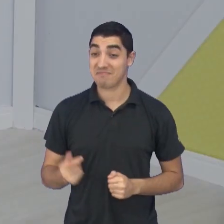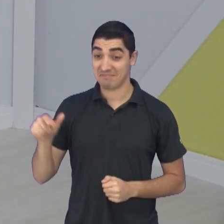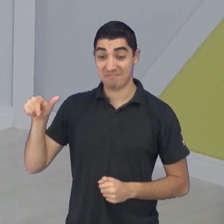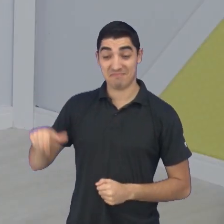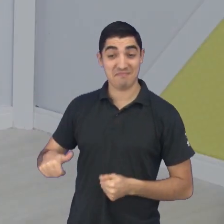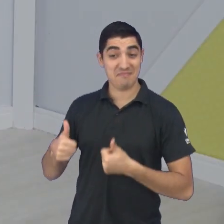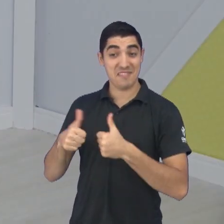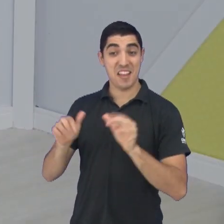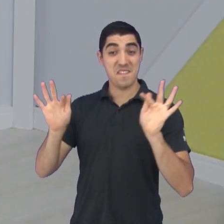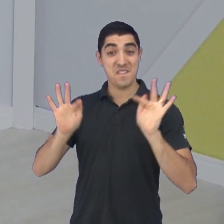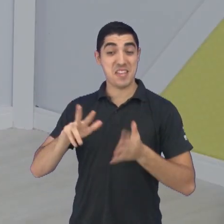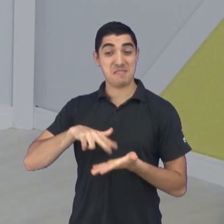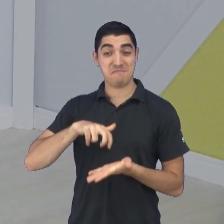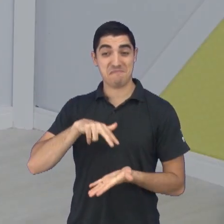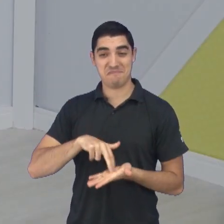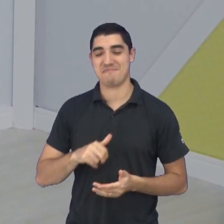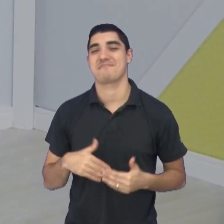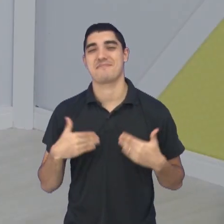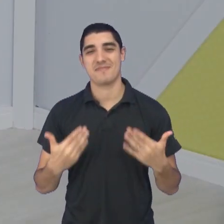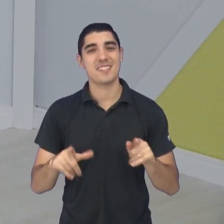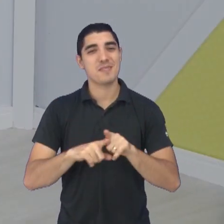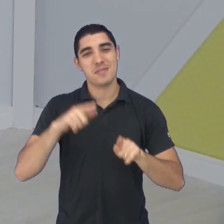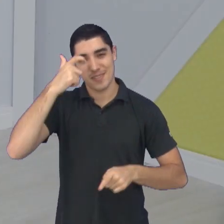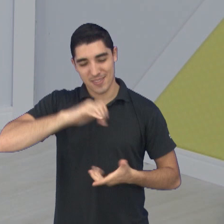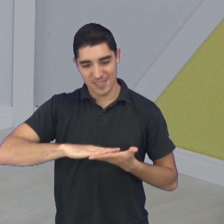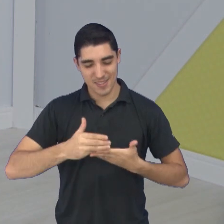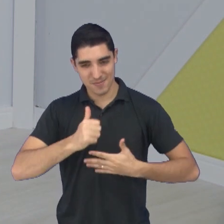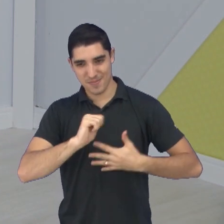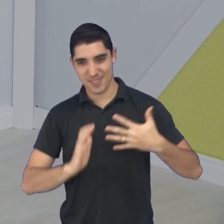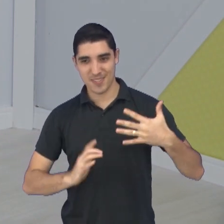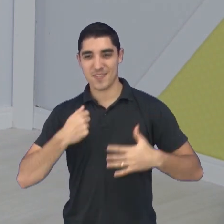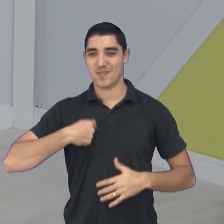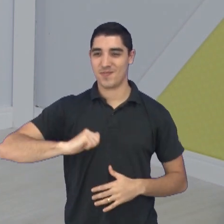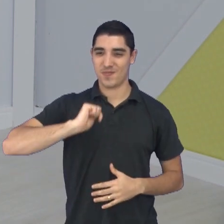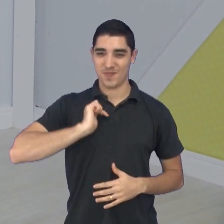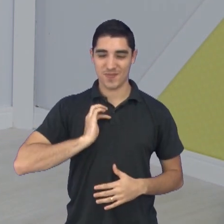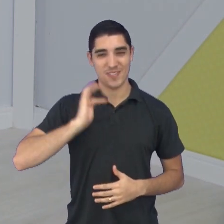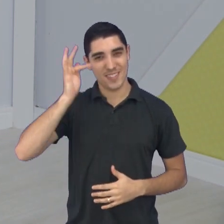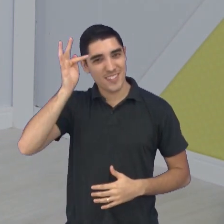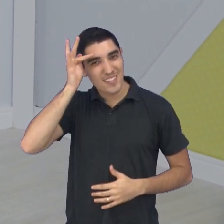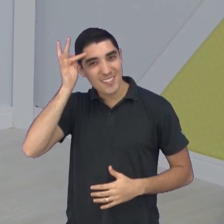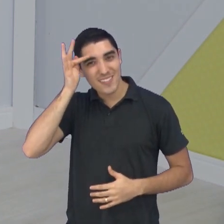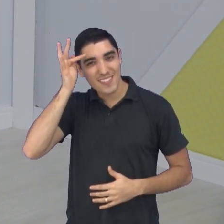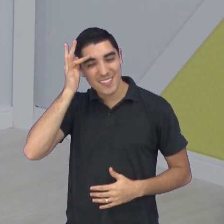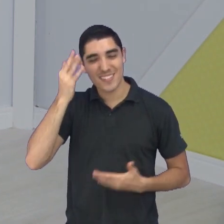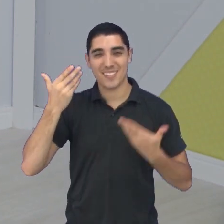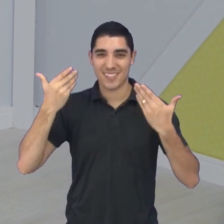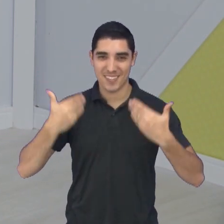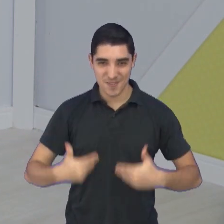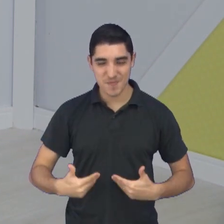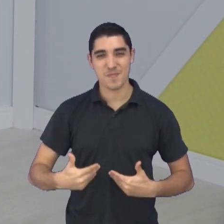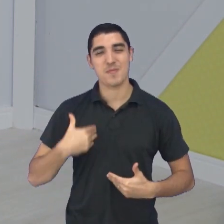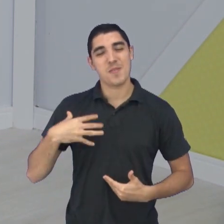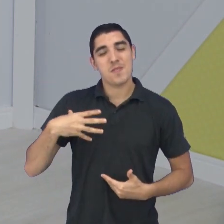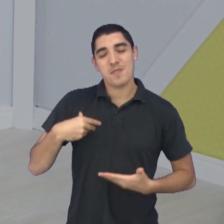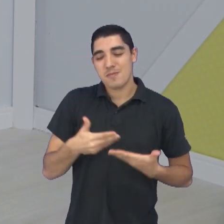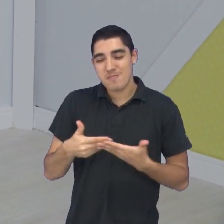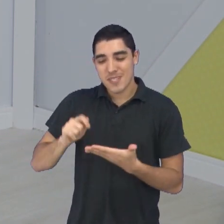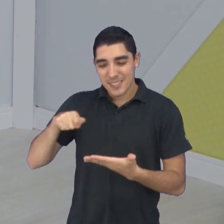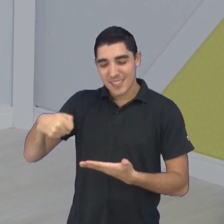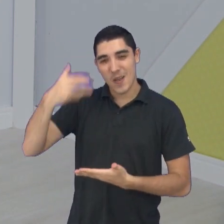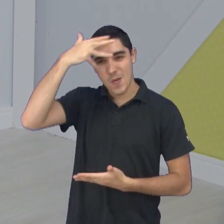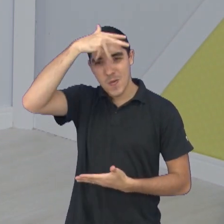felizinho demais. Ai, que beleza. E aqui com a gente também é o nosso intérprete de Libras, o nosso querido Luiz Fernando, papai do